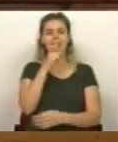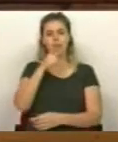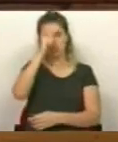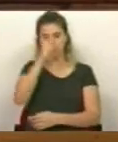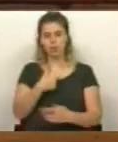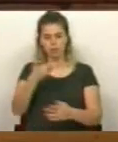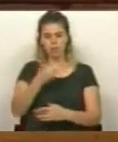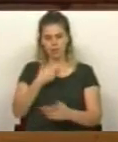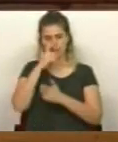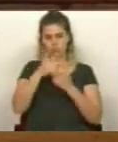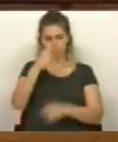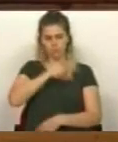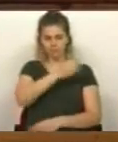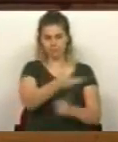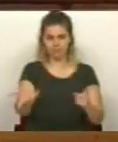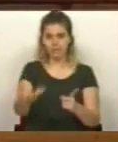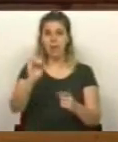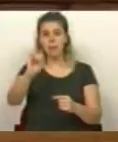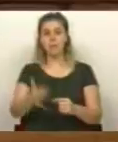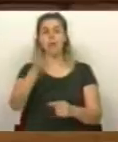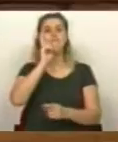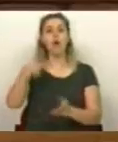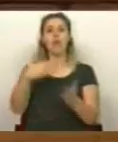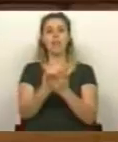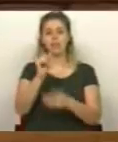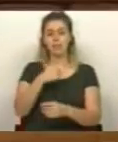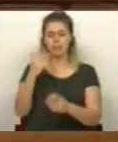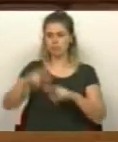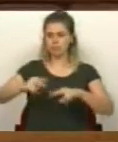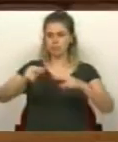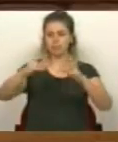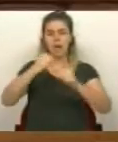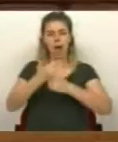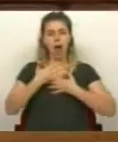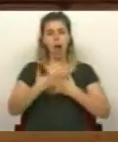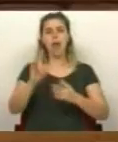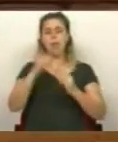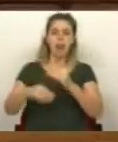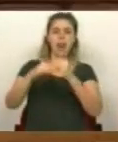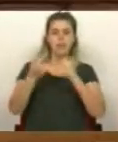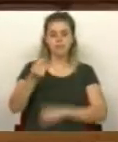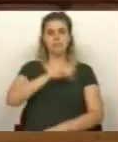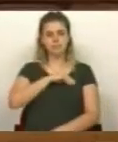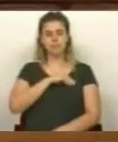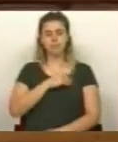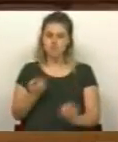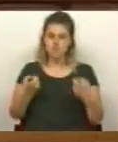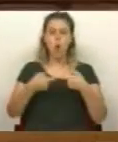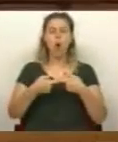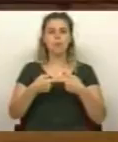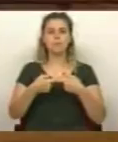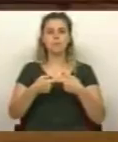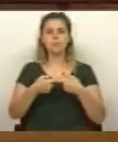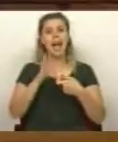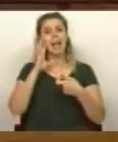o respeito pelos direitos destes profissionais, sobretudo a valorização e a progressão das carreiras e com níveis de remuneração adequados.